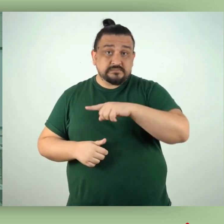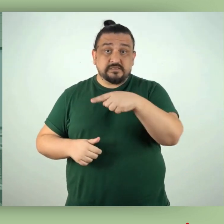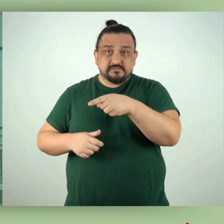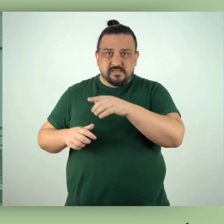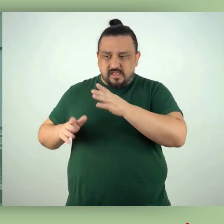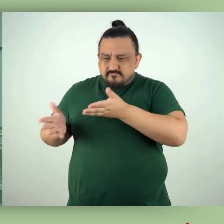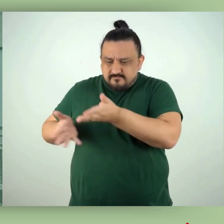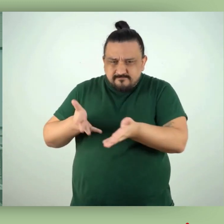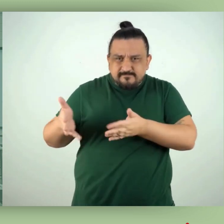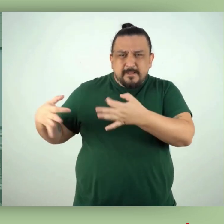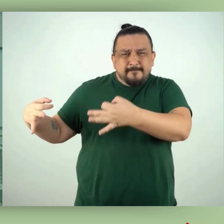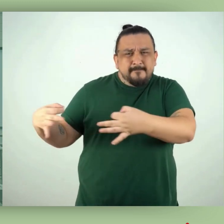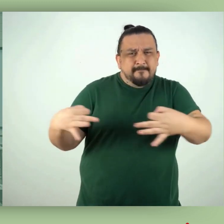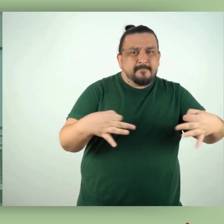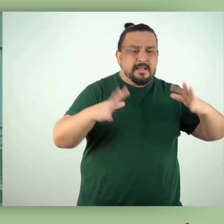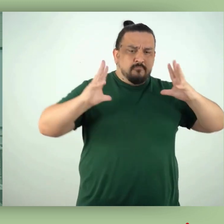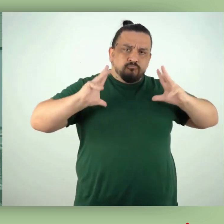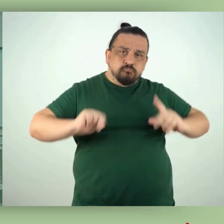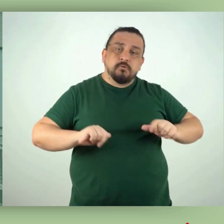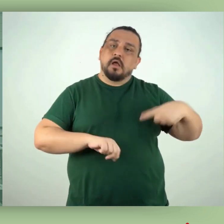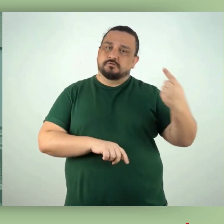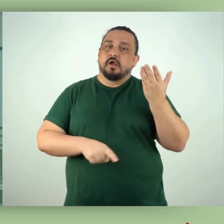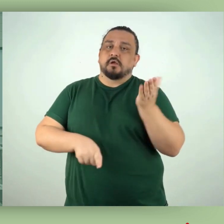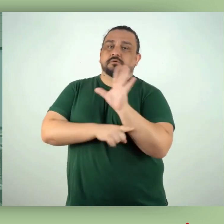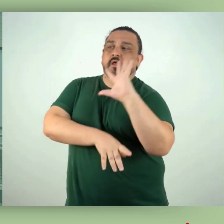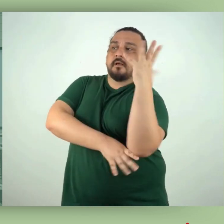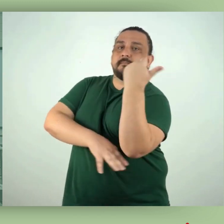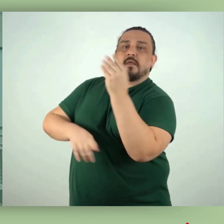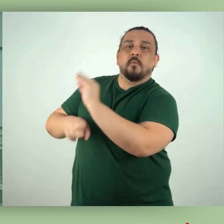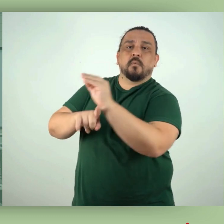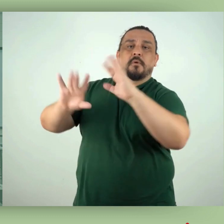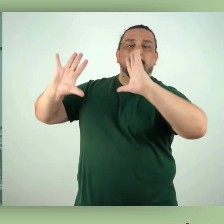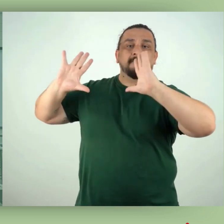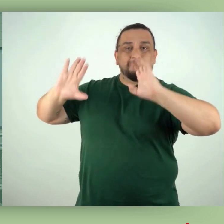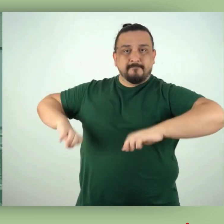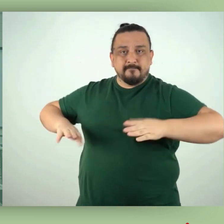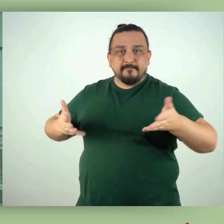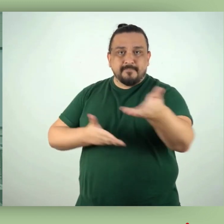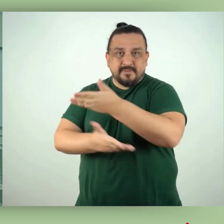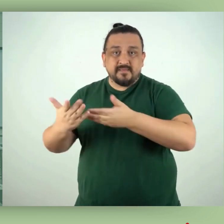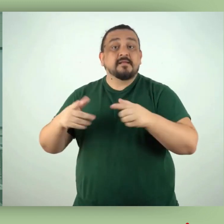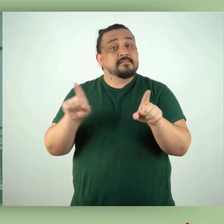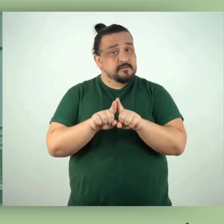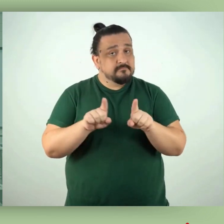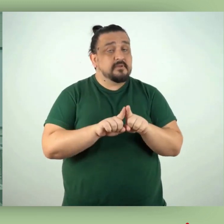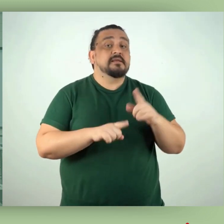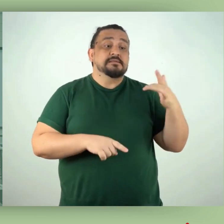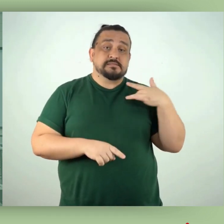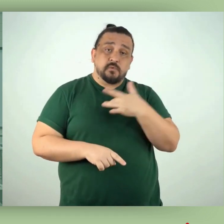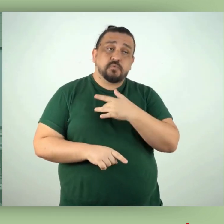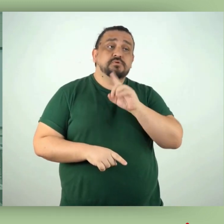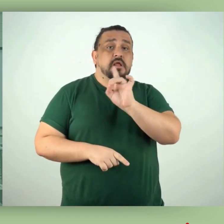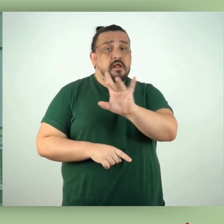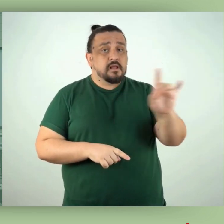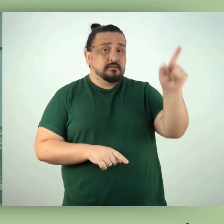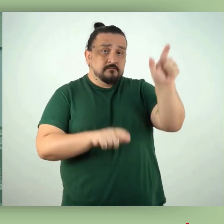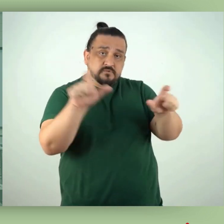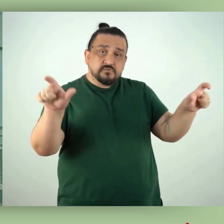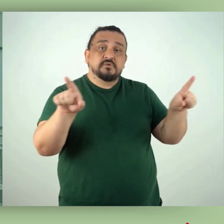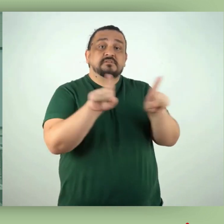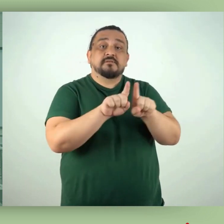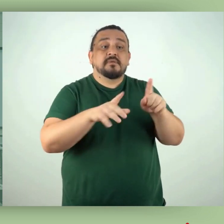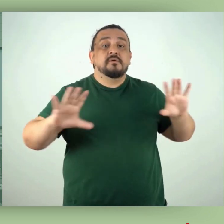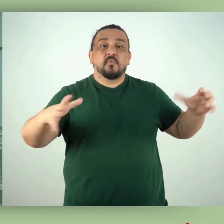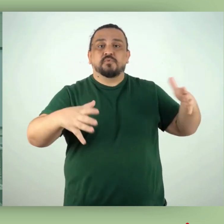forma, estaremos contribuindo não somente com a preservação do meio ambiente, mas também com a manutenção da saúde